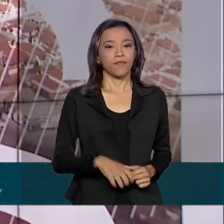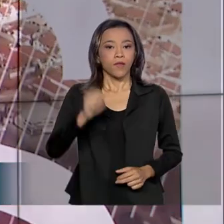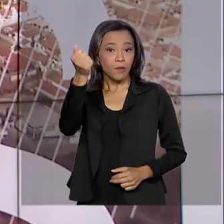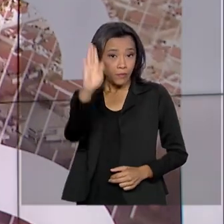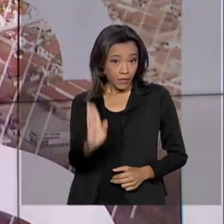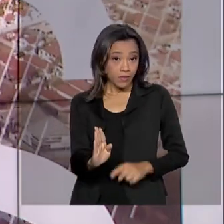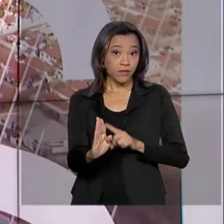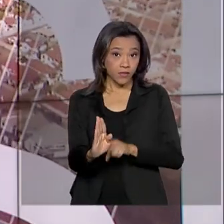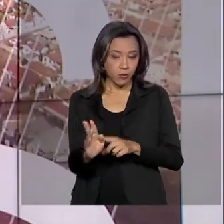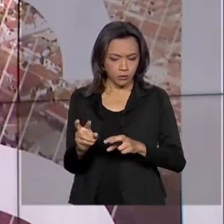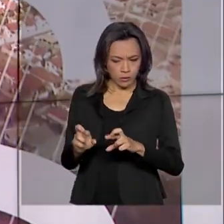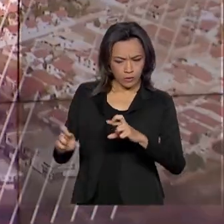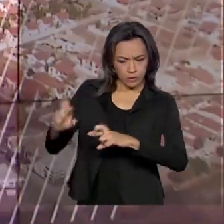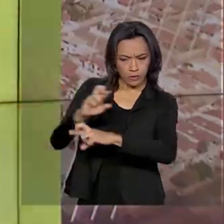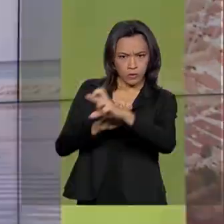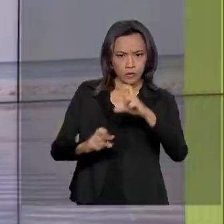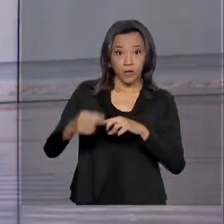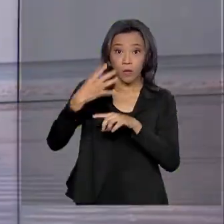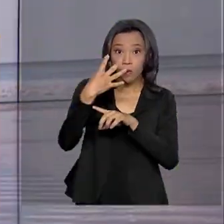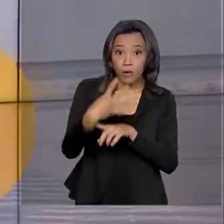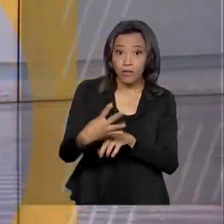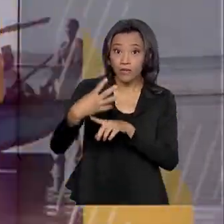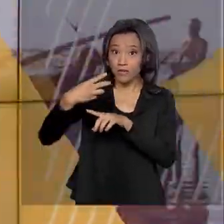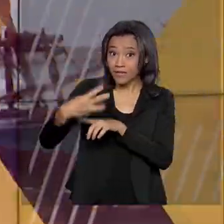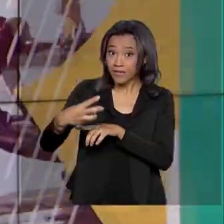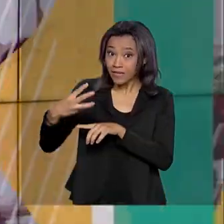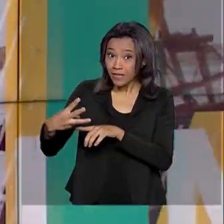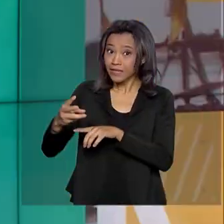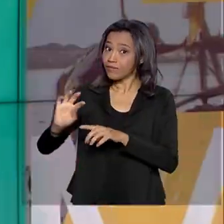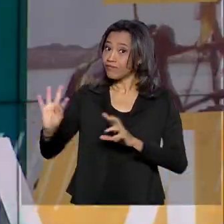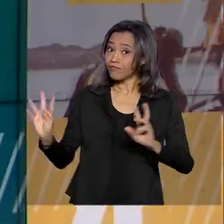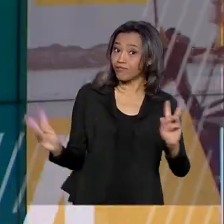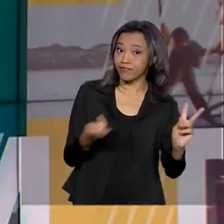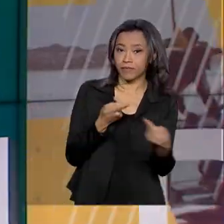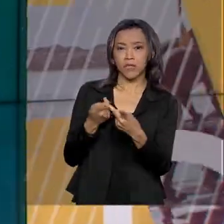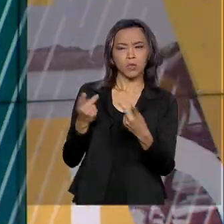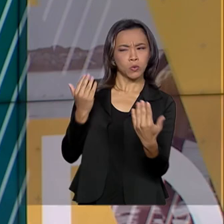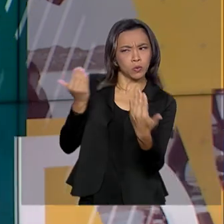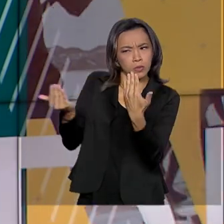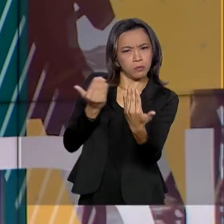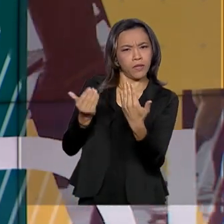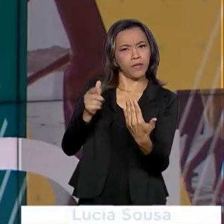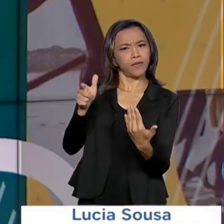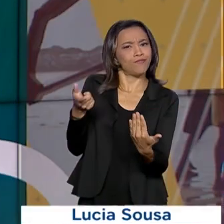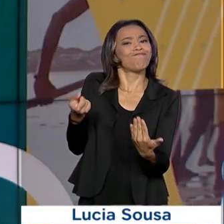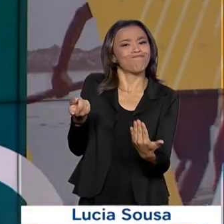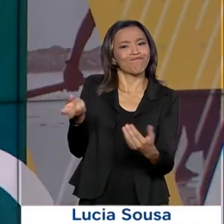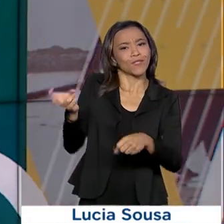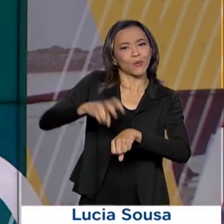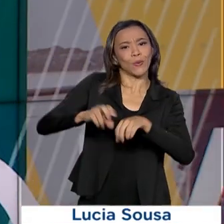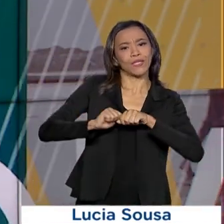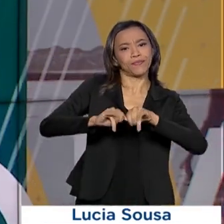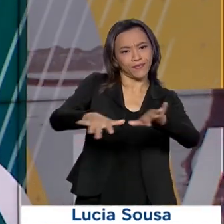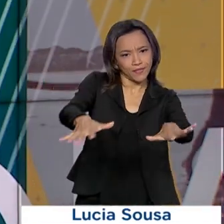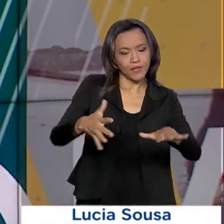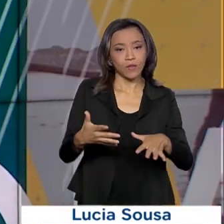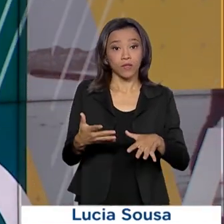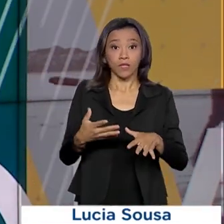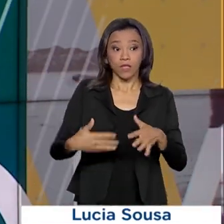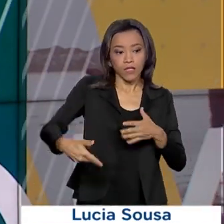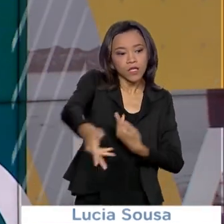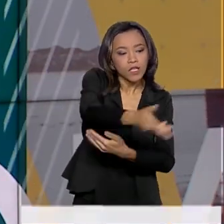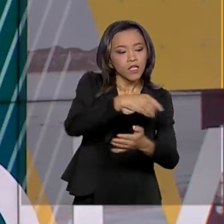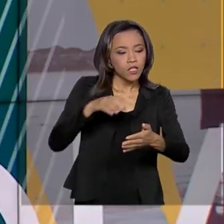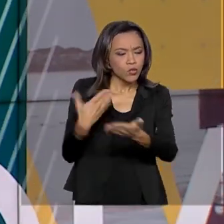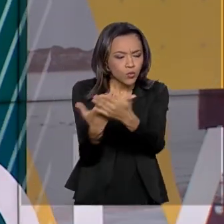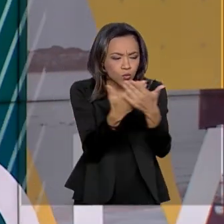O Brasil monitora 433 casos suspeitos do novo coronavírus e o compartilhamento de estudos para